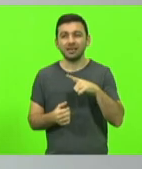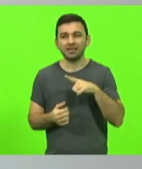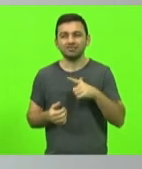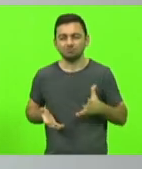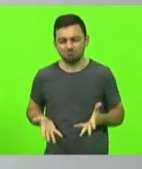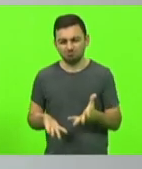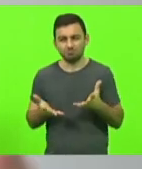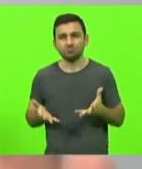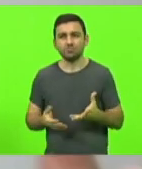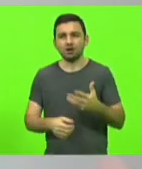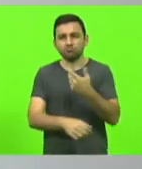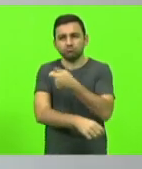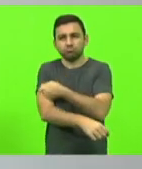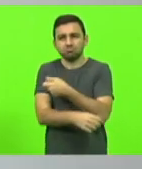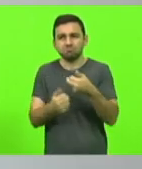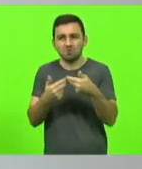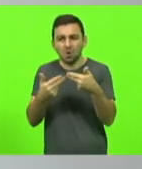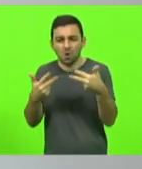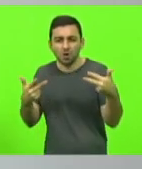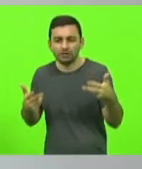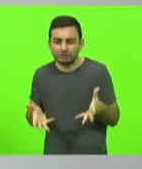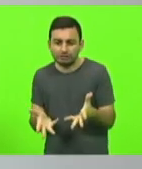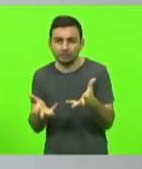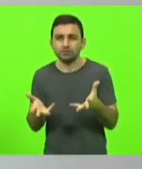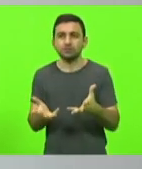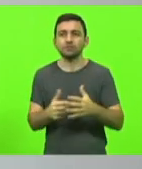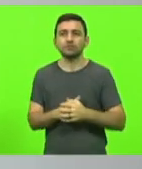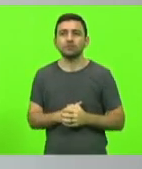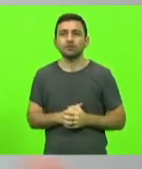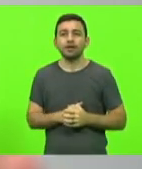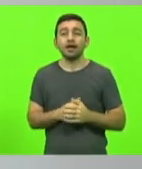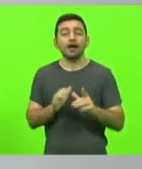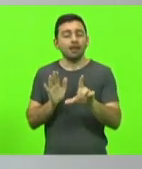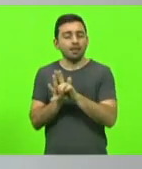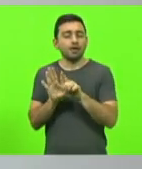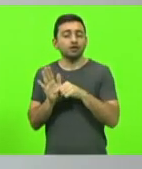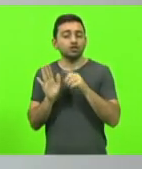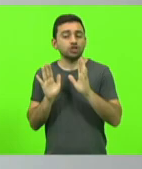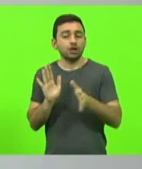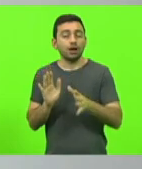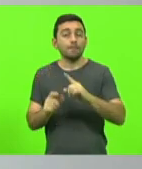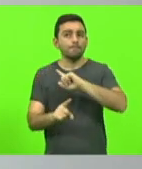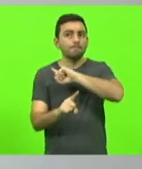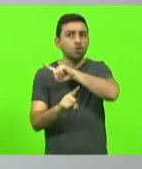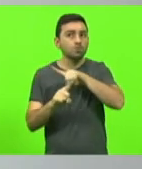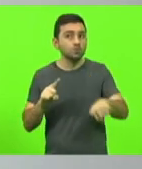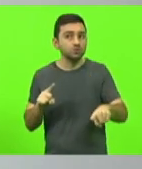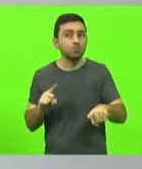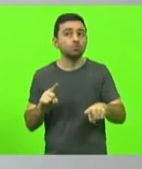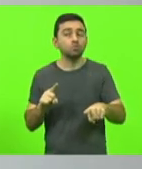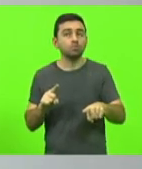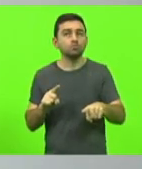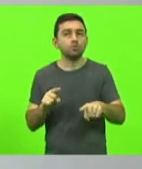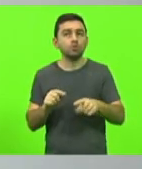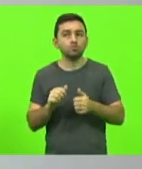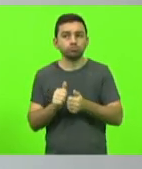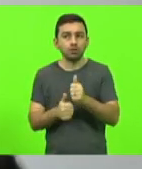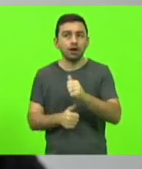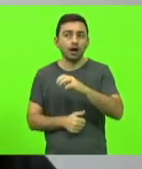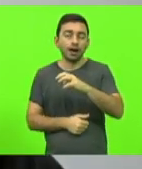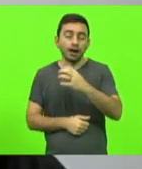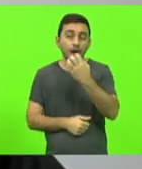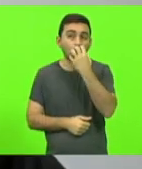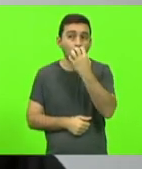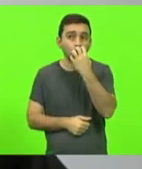A lei penal existe, o que nós estamos tipificando é a proibição das corridas de cães em Santa